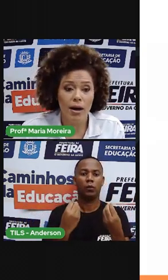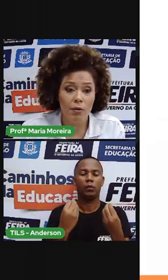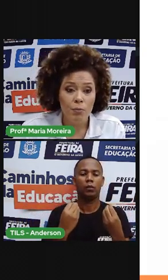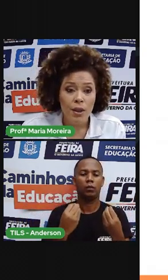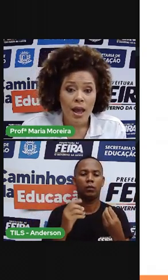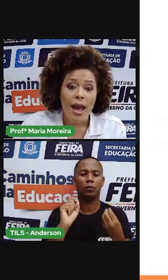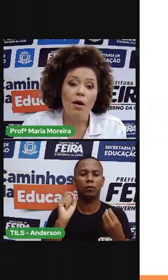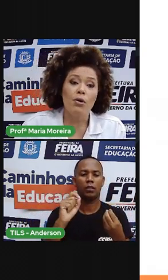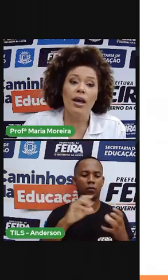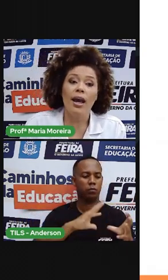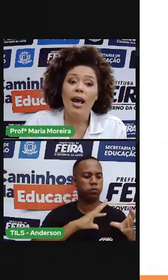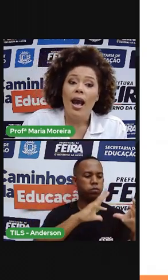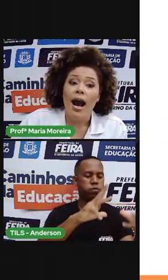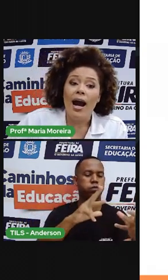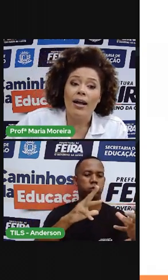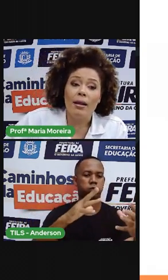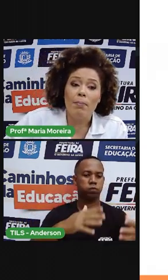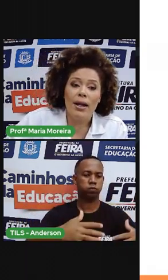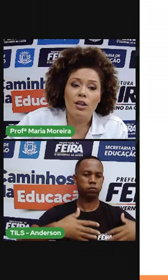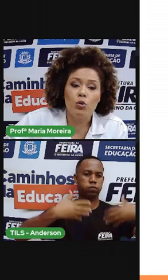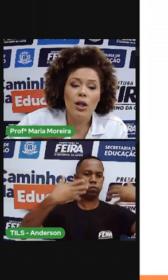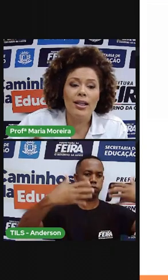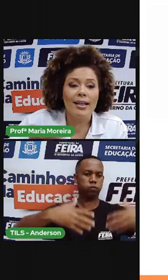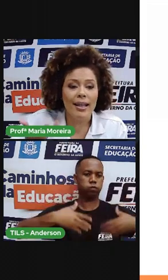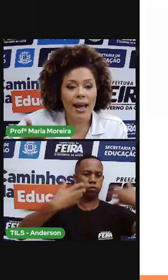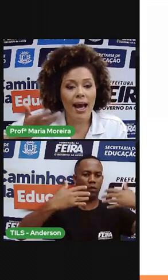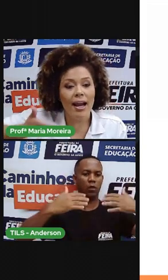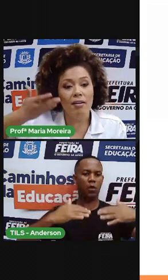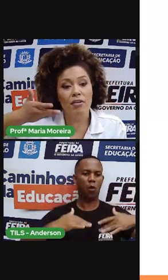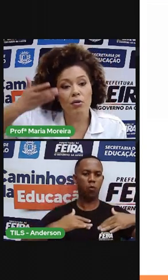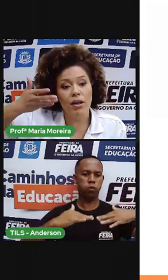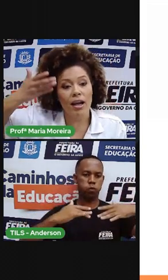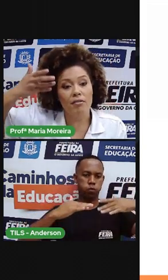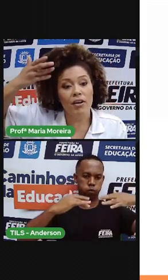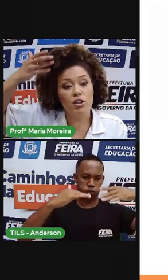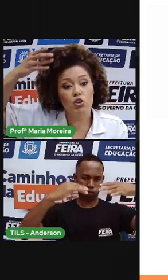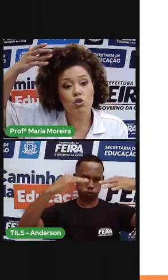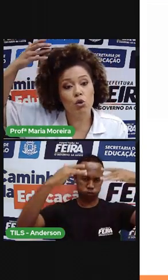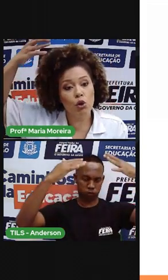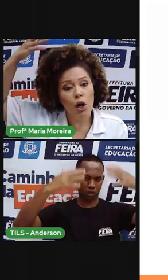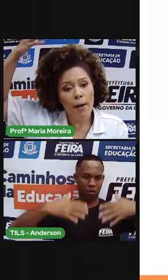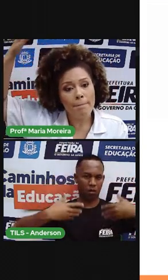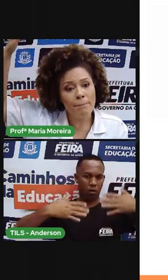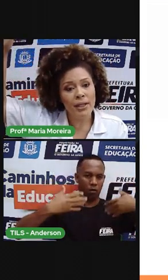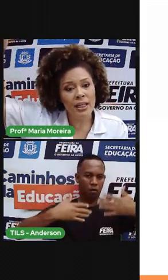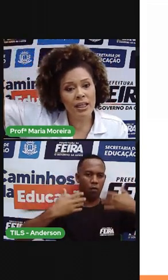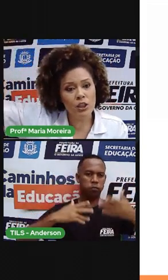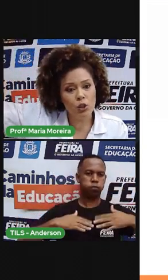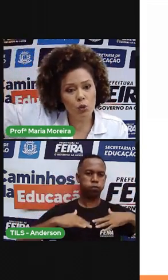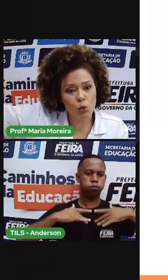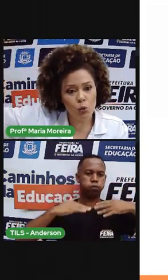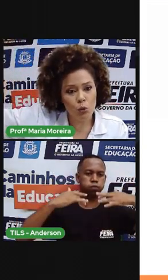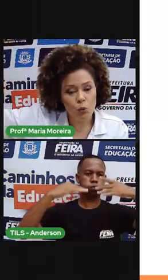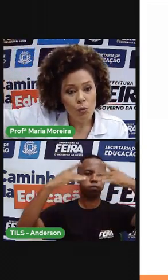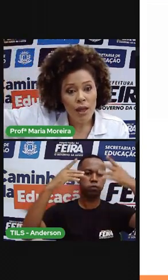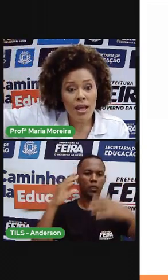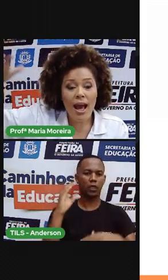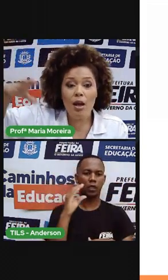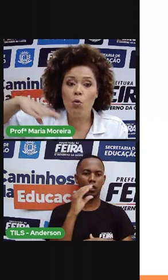global, é o quê? A temperatura da Terra, ela vem o quê? Ela vem subindo.